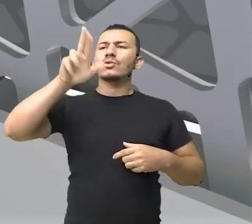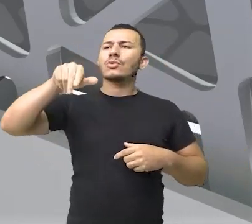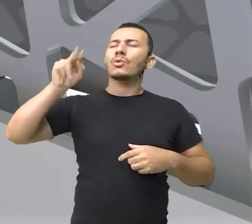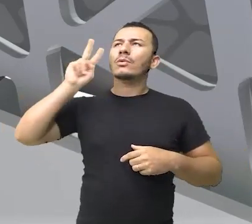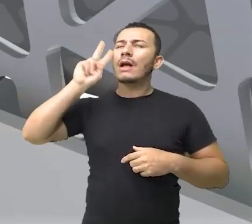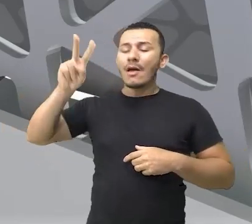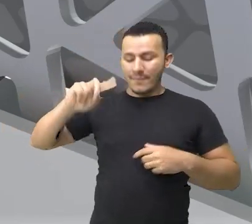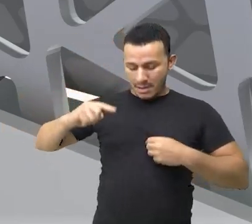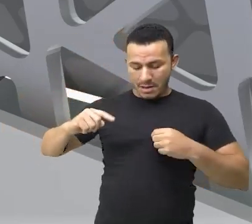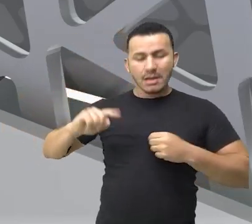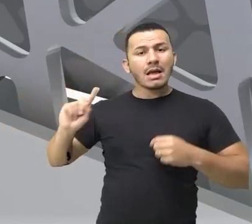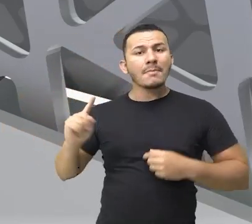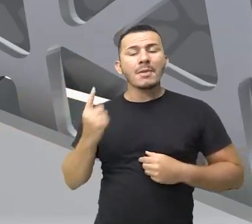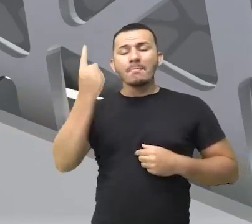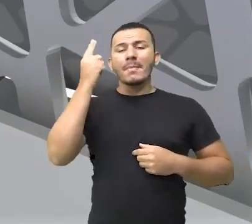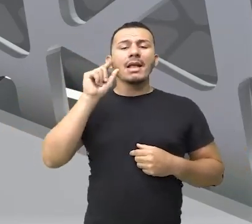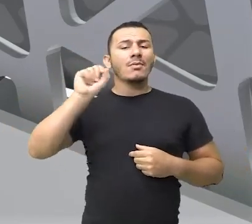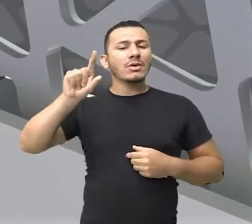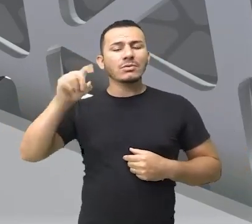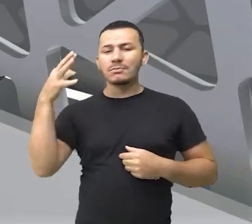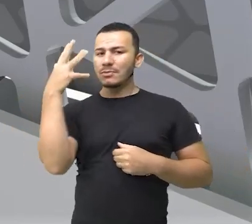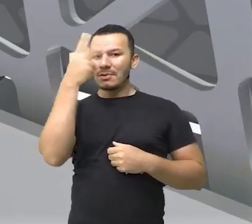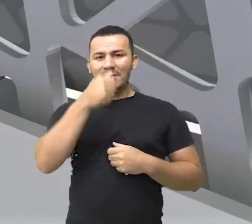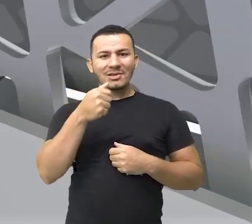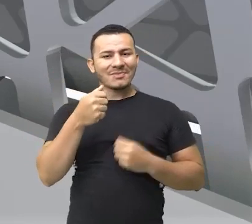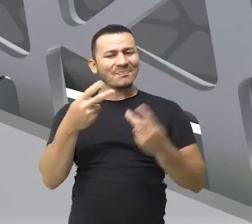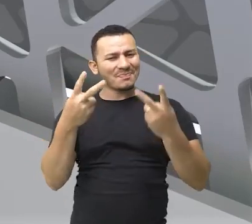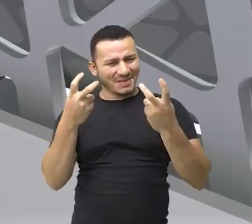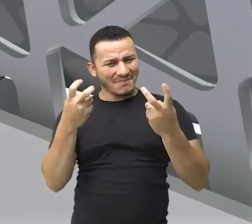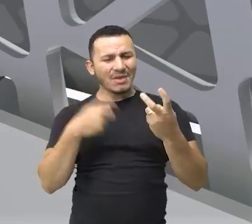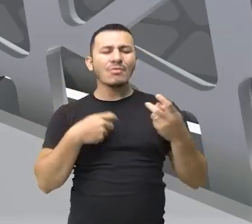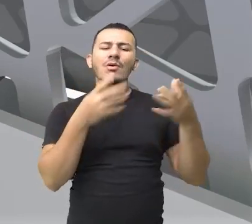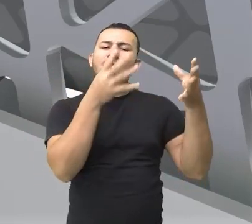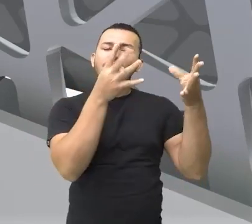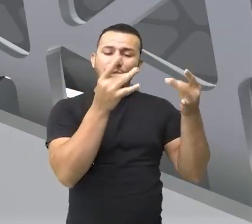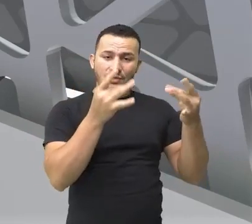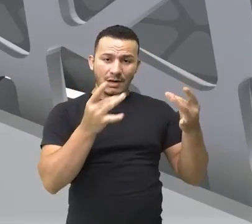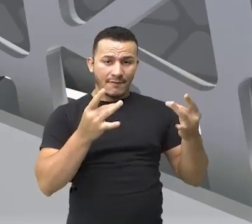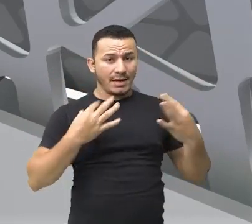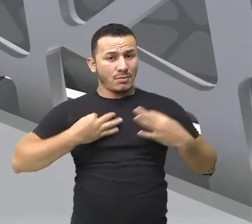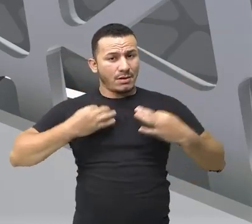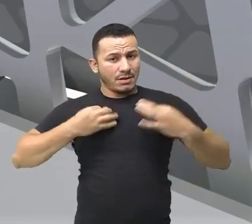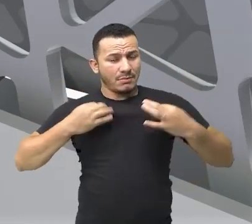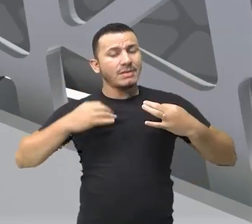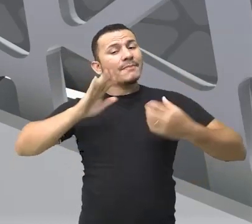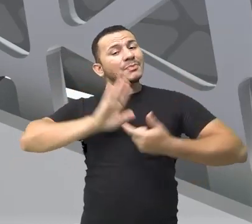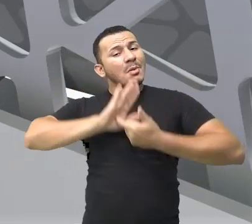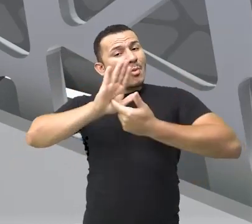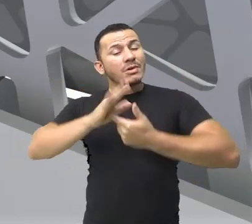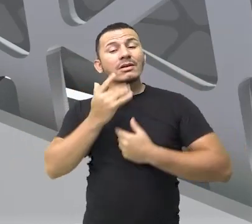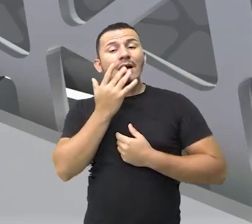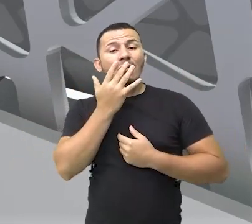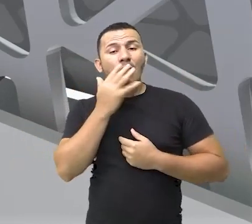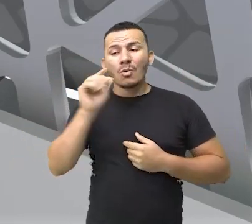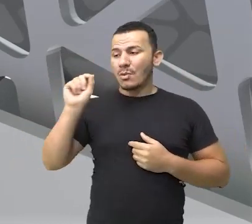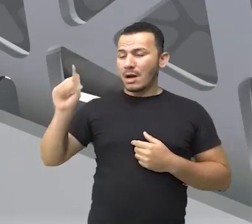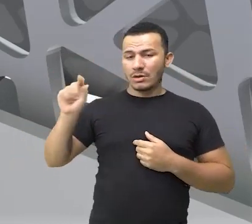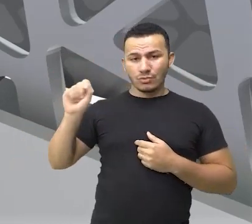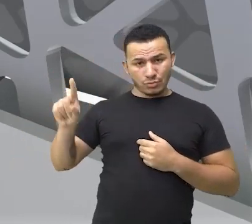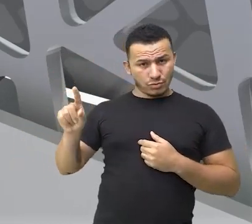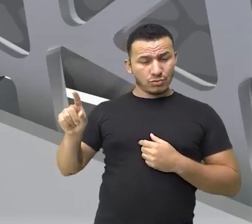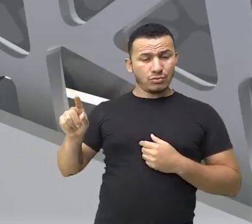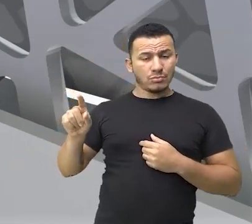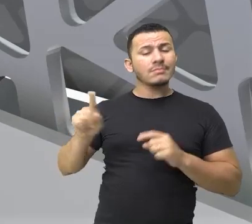vida. Observem que eu estou aqui descrevendo, de certa forma, a blusa, indicando que a cor dela é azul,